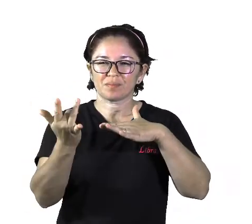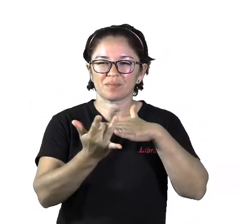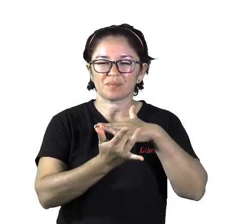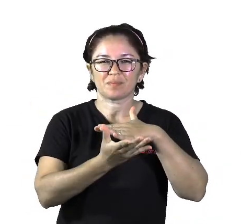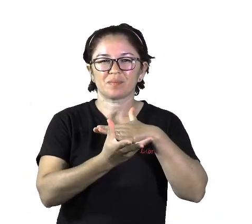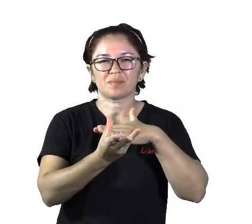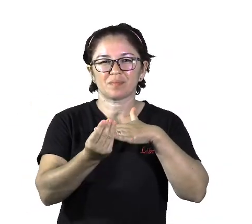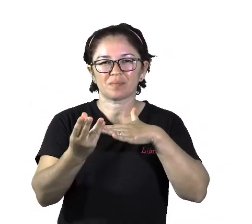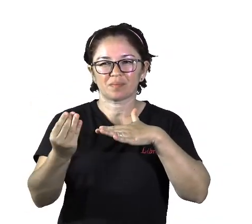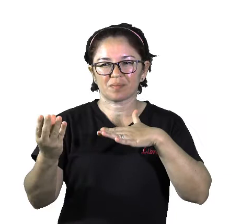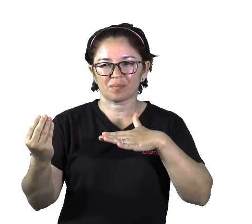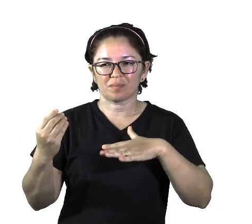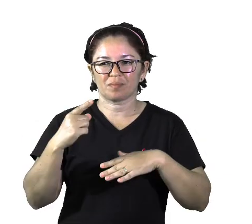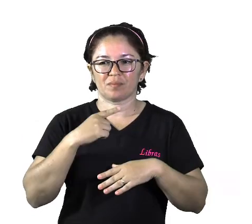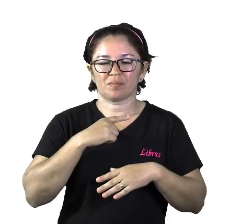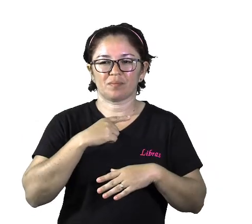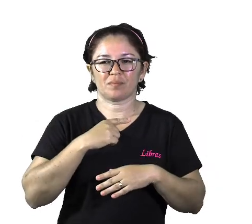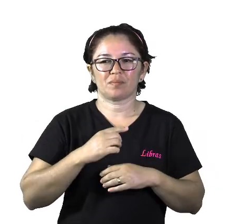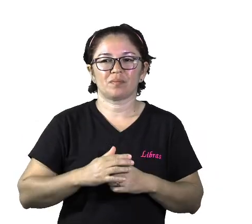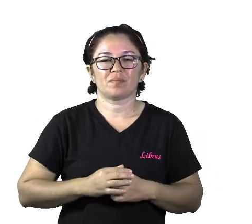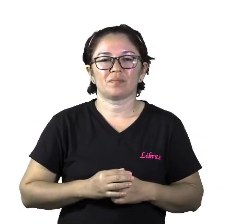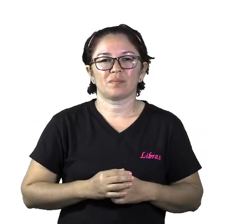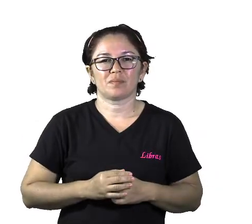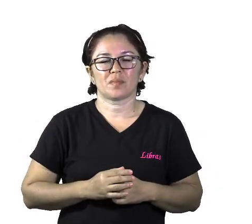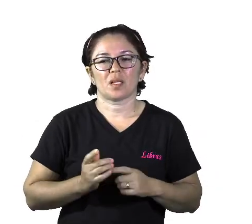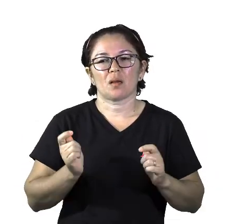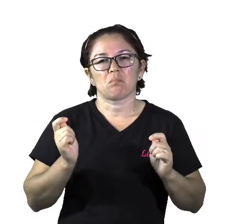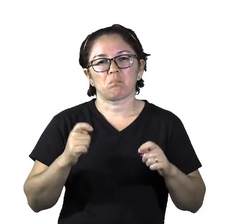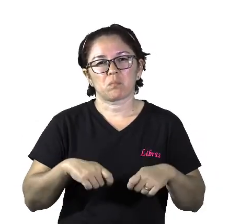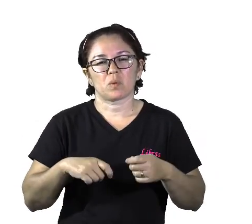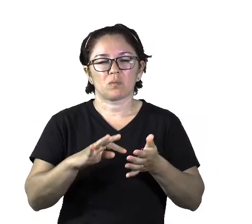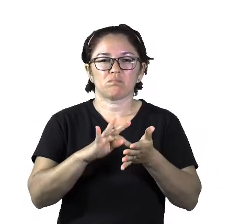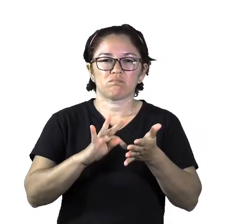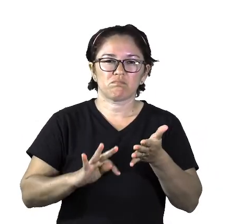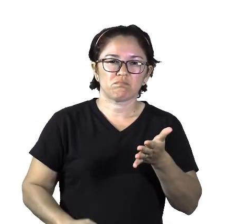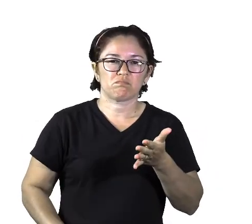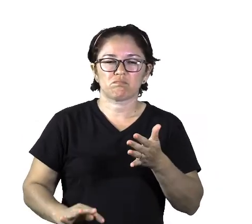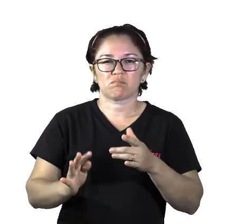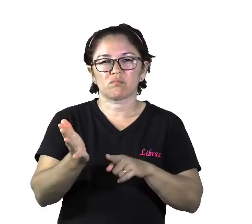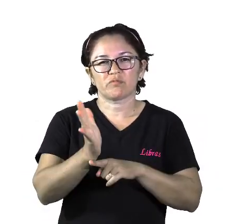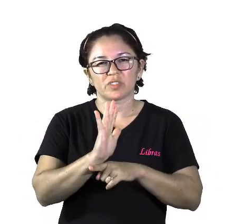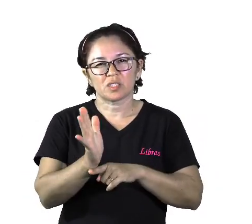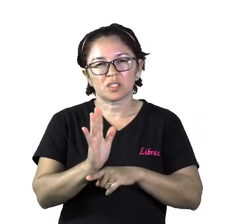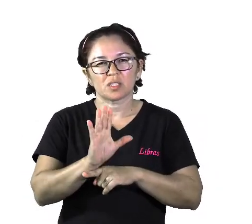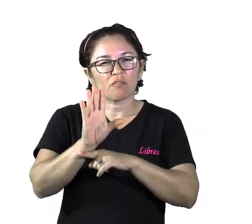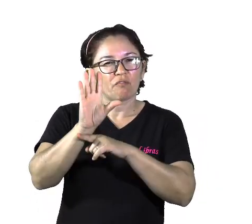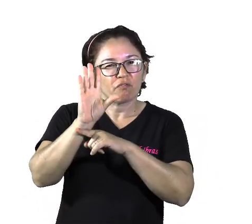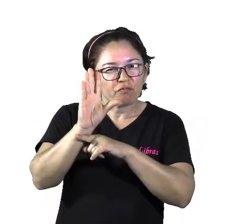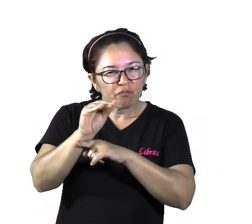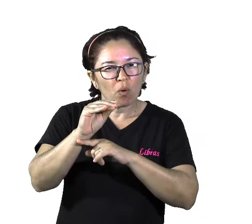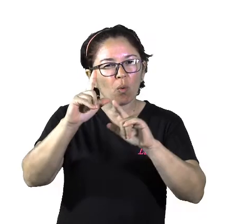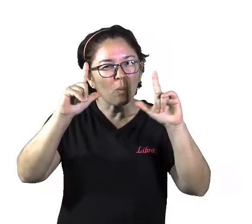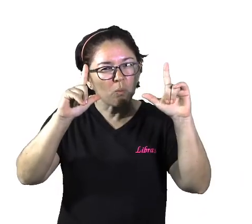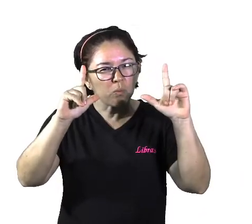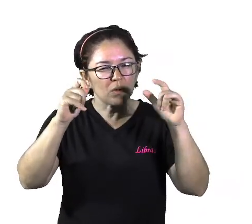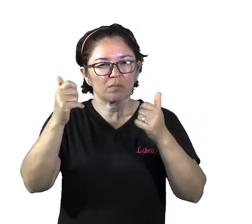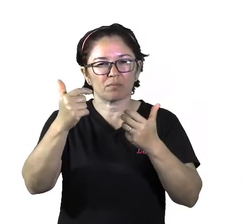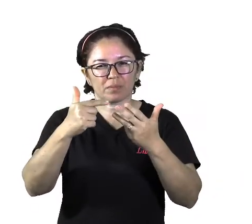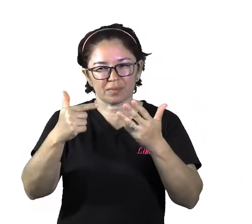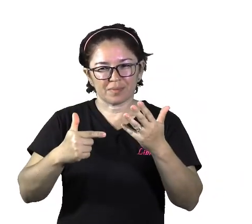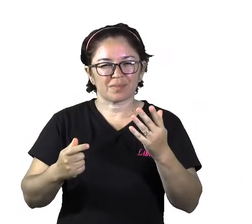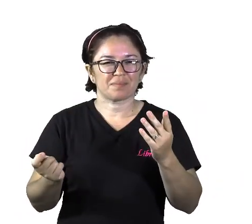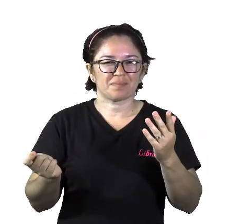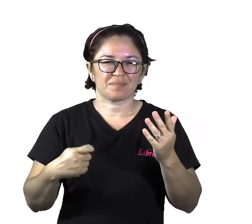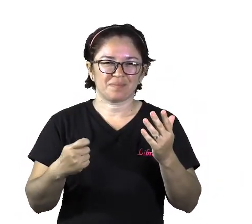fazer registros com textos, com vídeos, fotografias, não é? E tudo isso